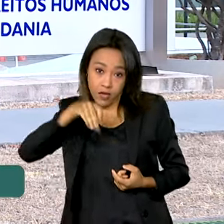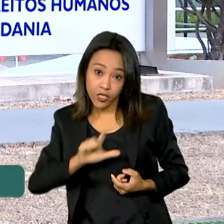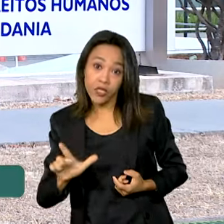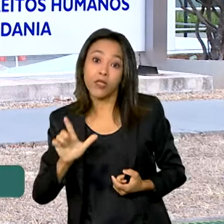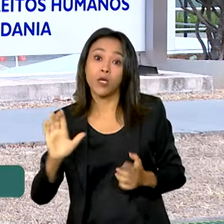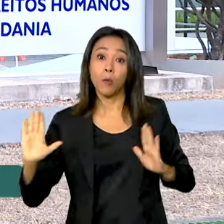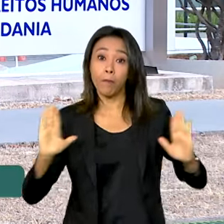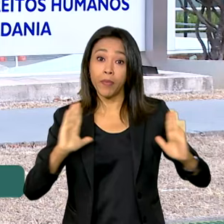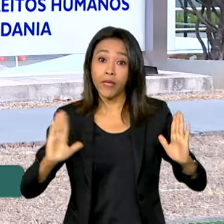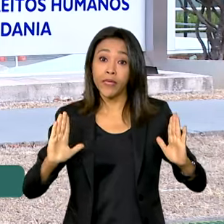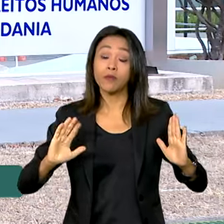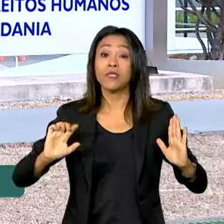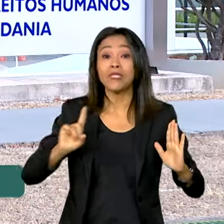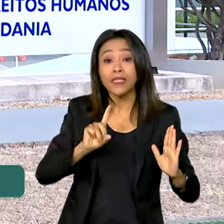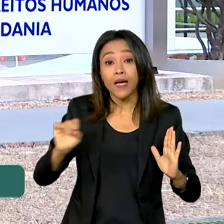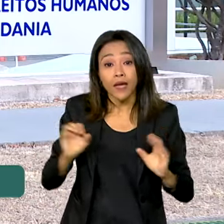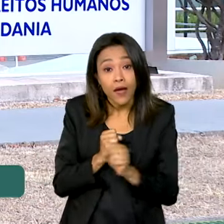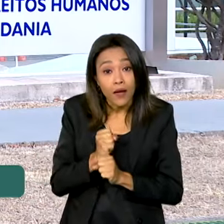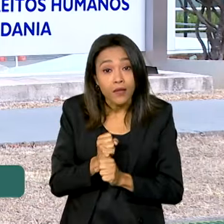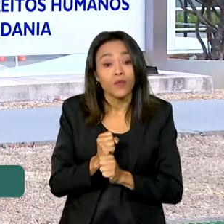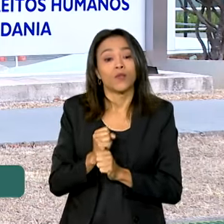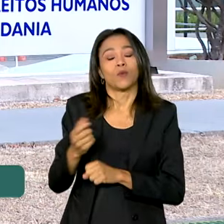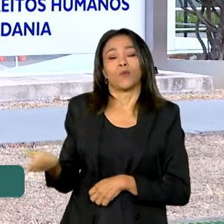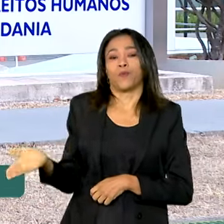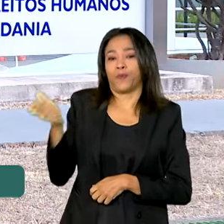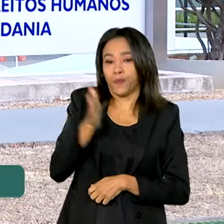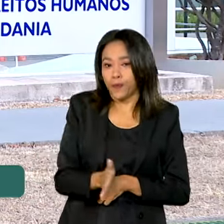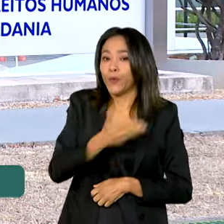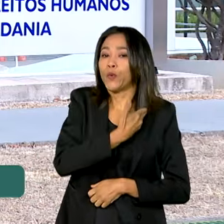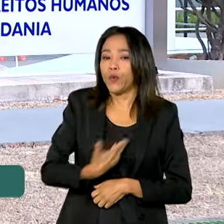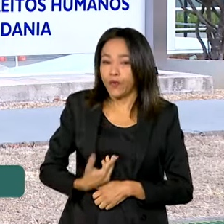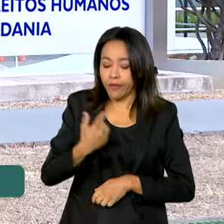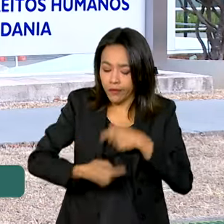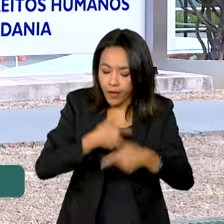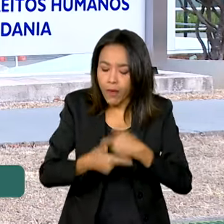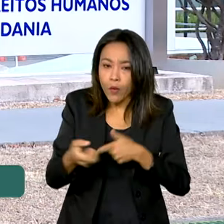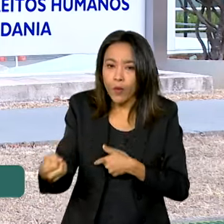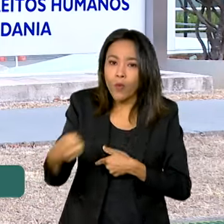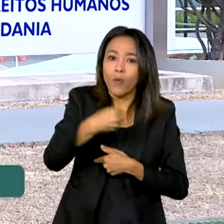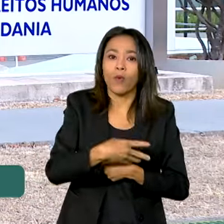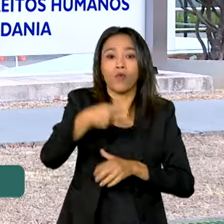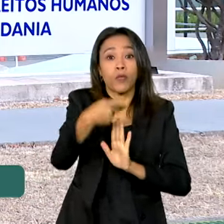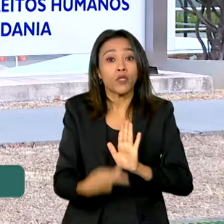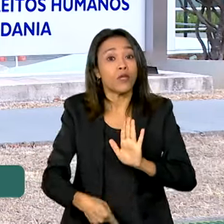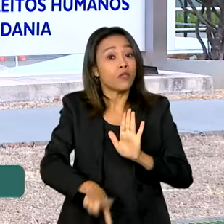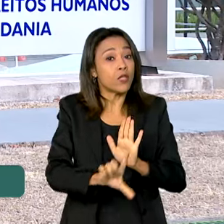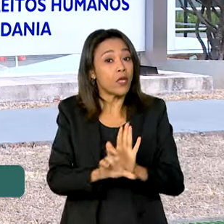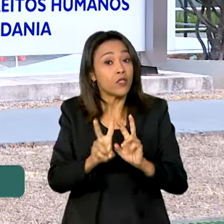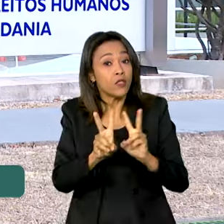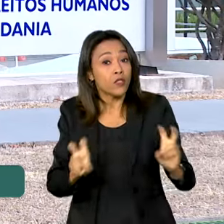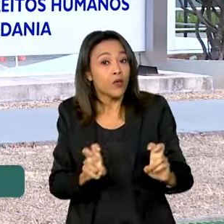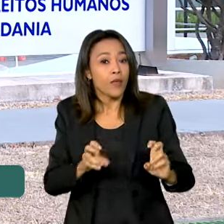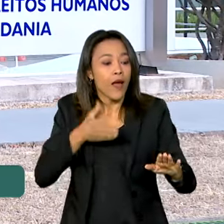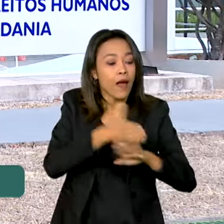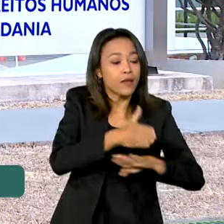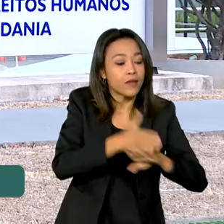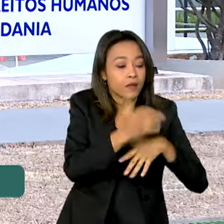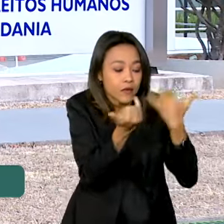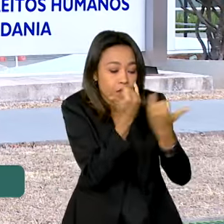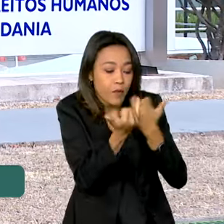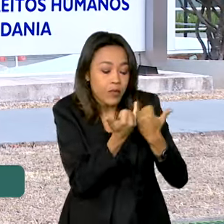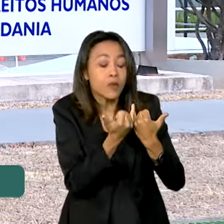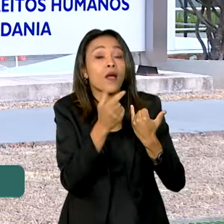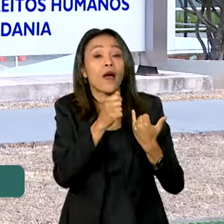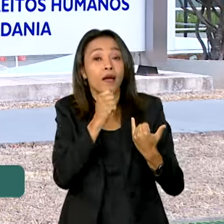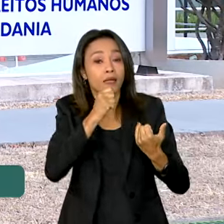de 100 anos. O governo trabalha um novo projeto de lei com mudanças na Lei de Acesso à Informação para análise do Congresso,